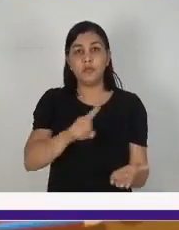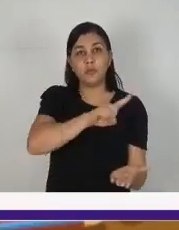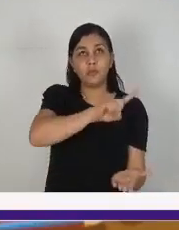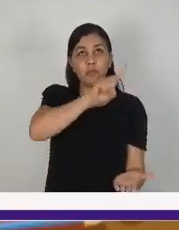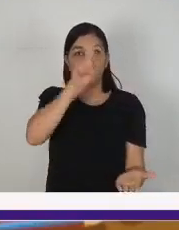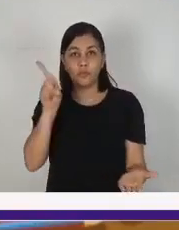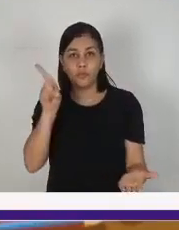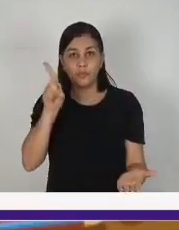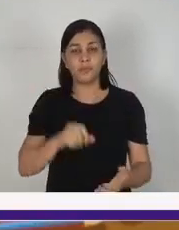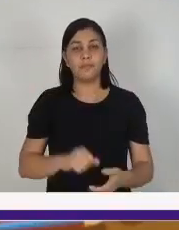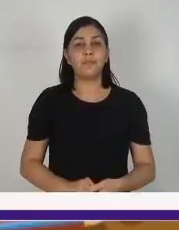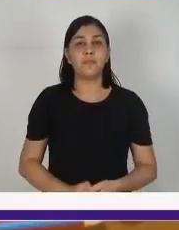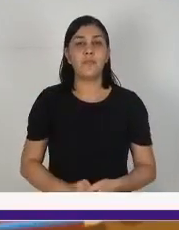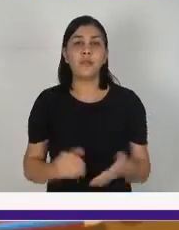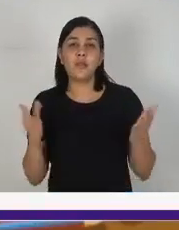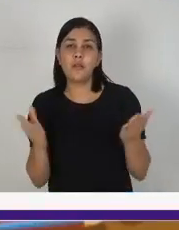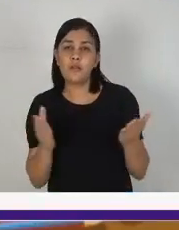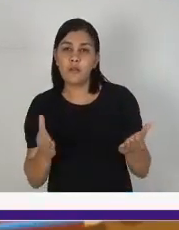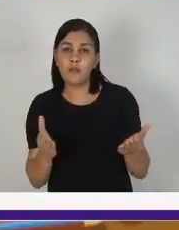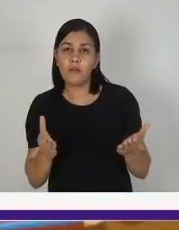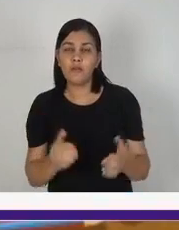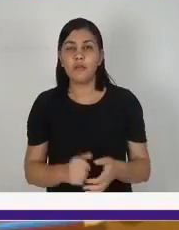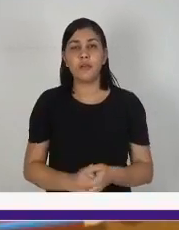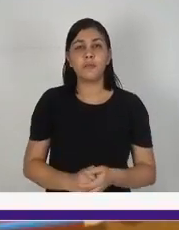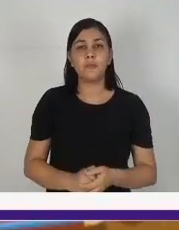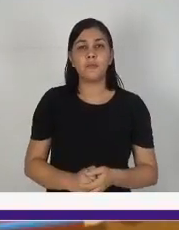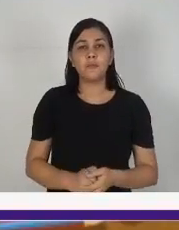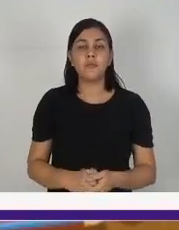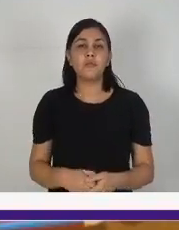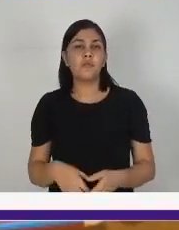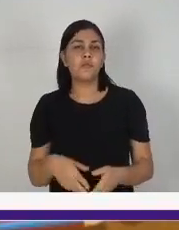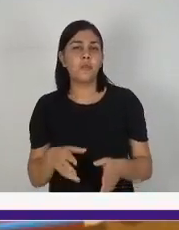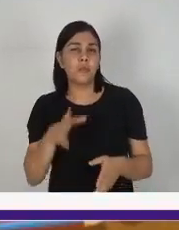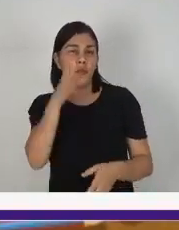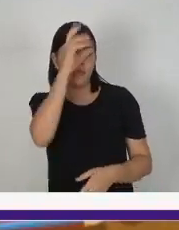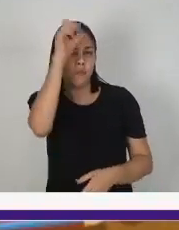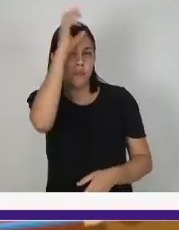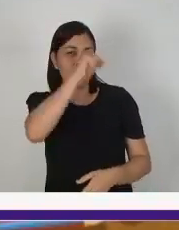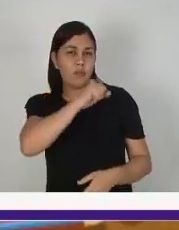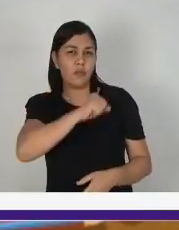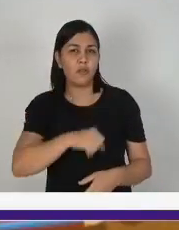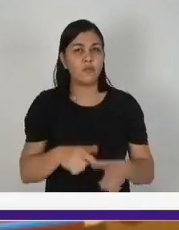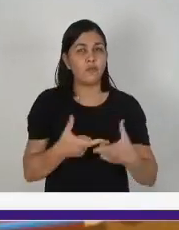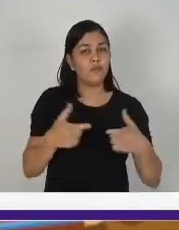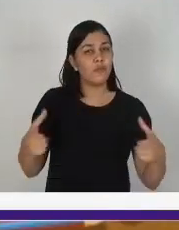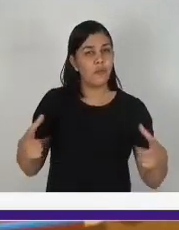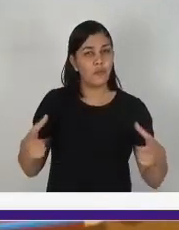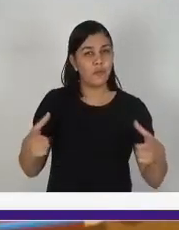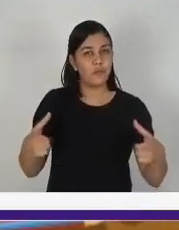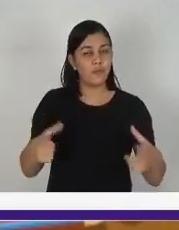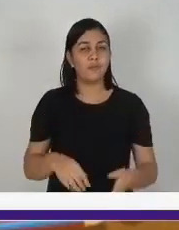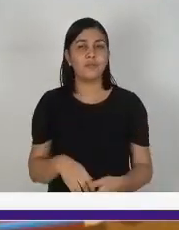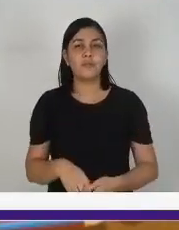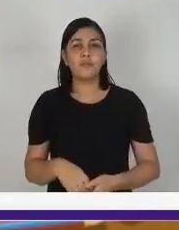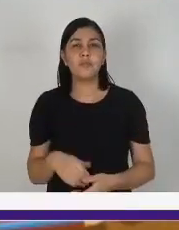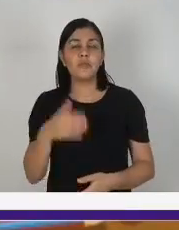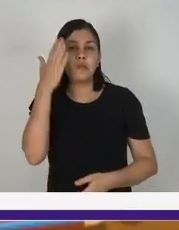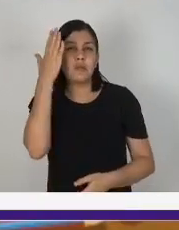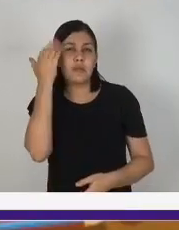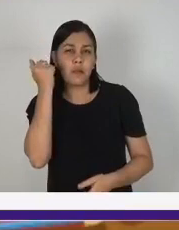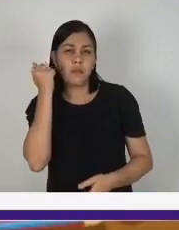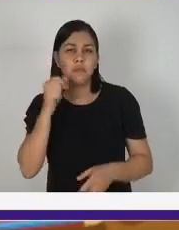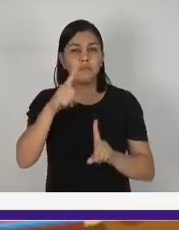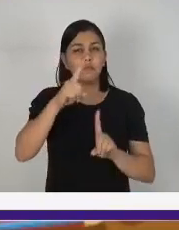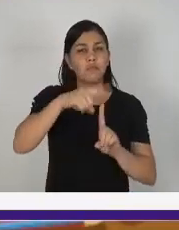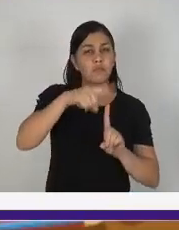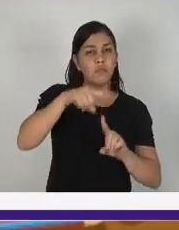de capacidade. Vamos também chamada de volume. Sabe que tipo de objeto podemos medir o